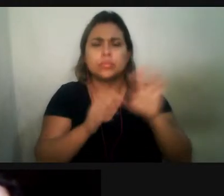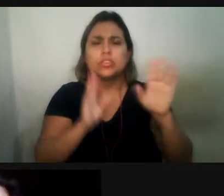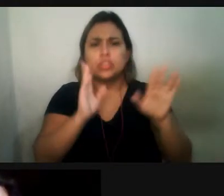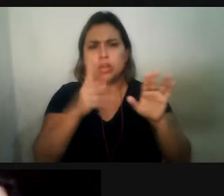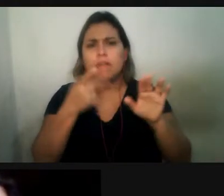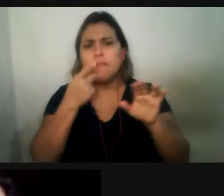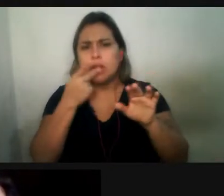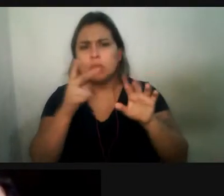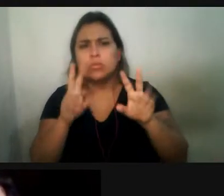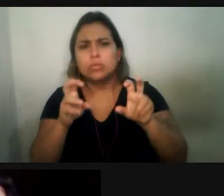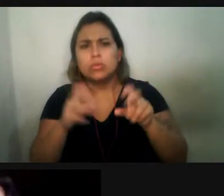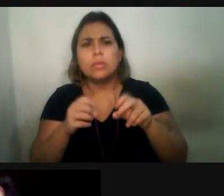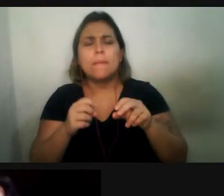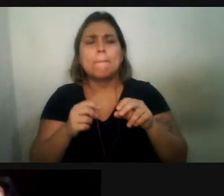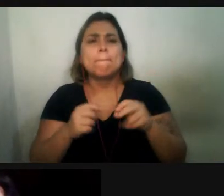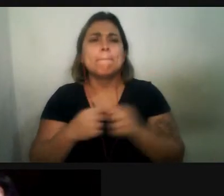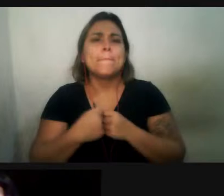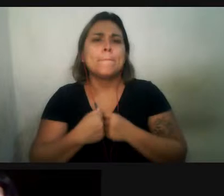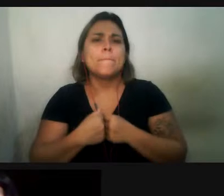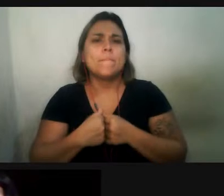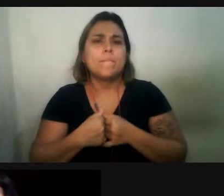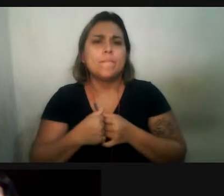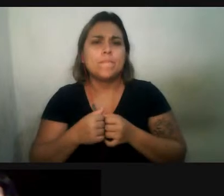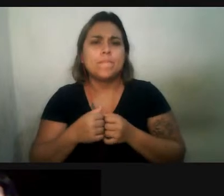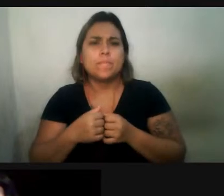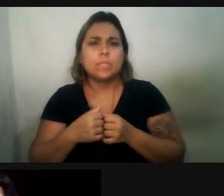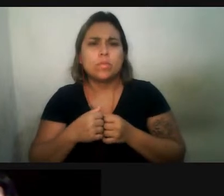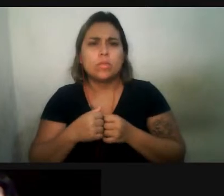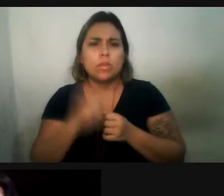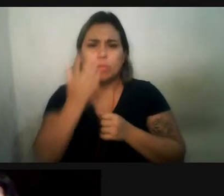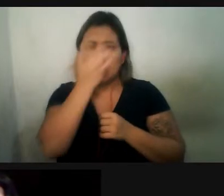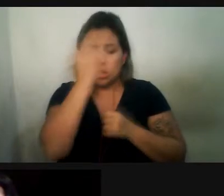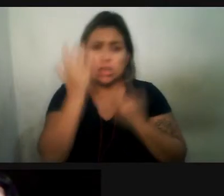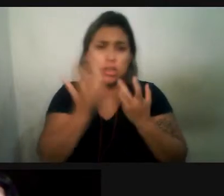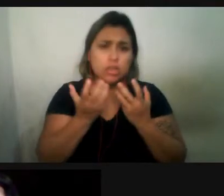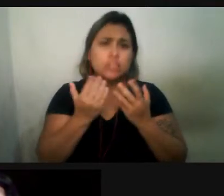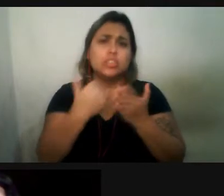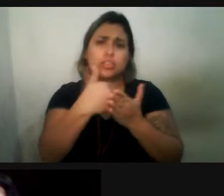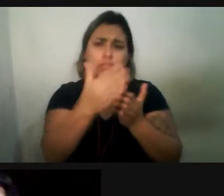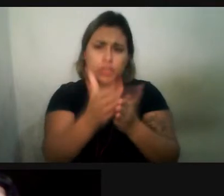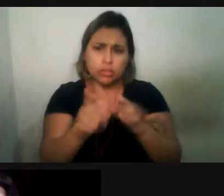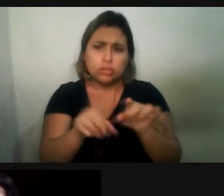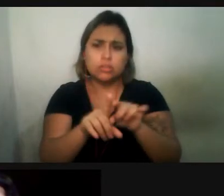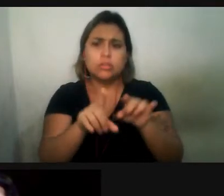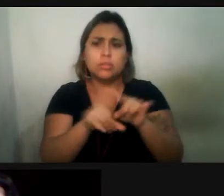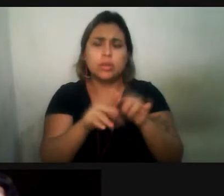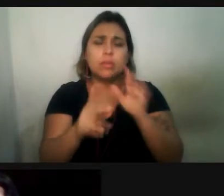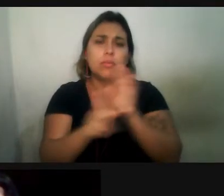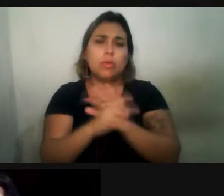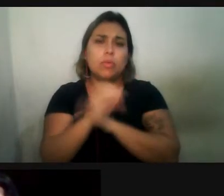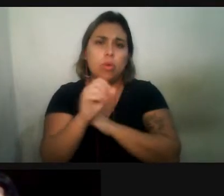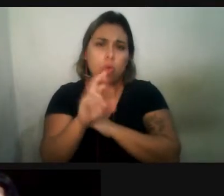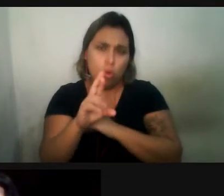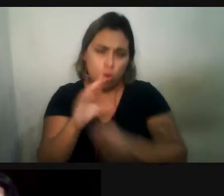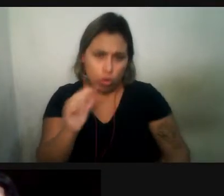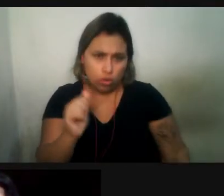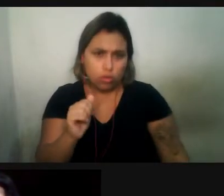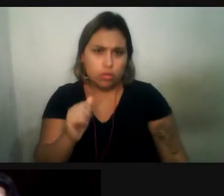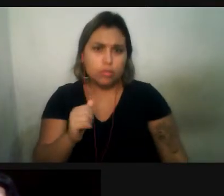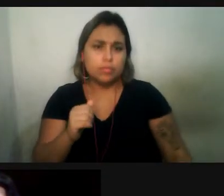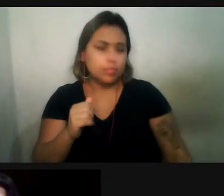queria dividir também as espécies de orca, né, os ecótipos de orca, de orca em